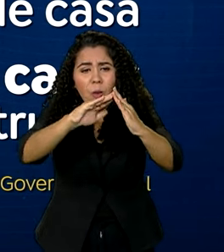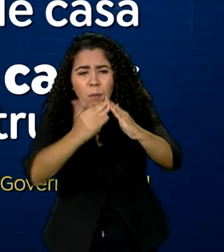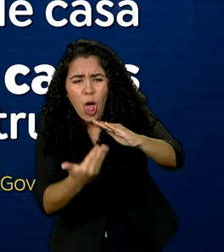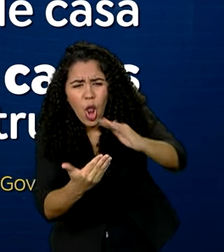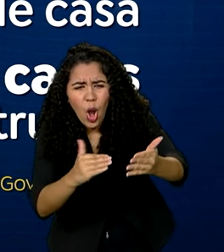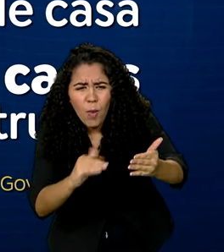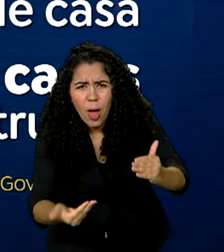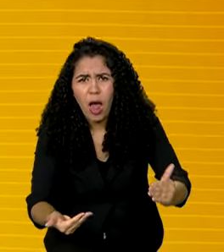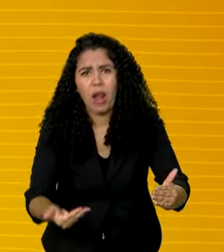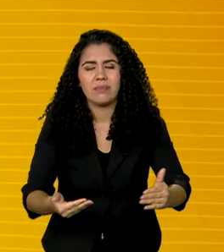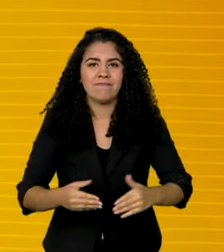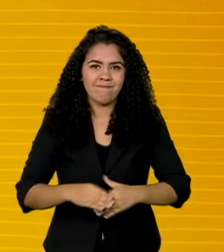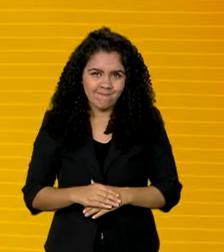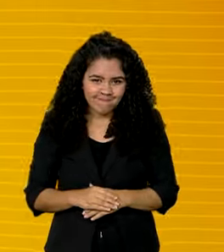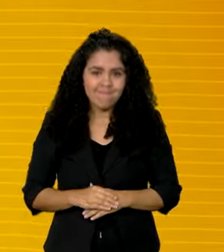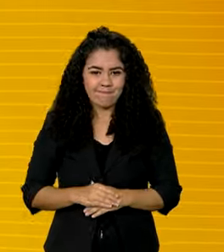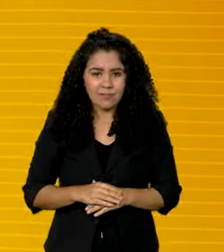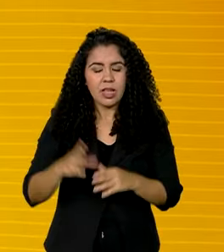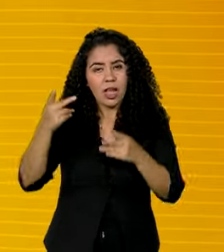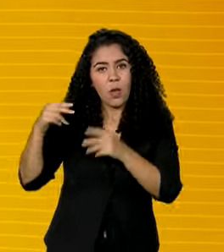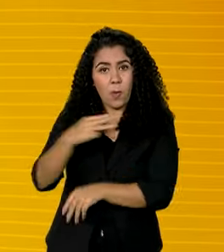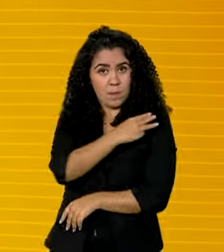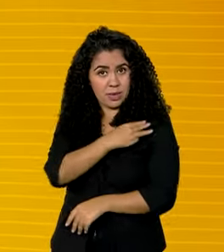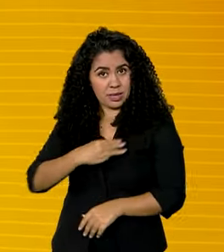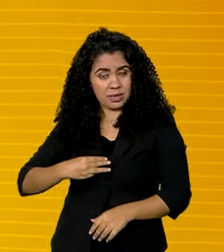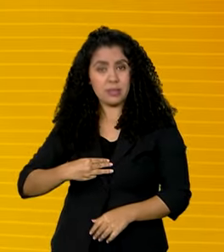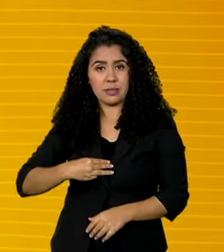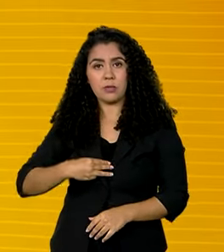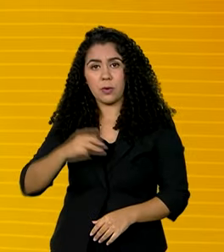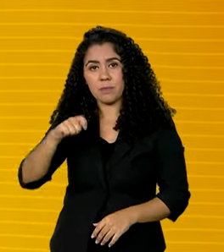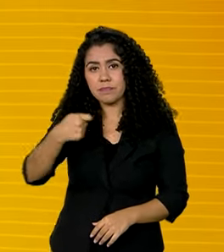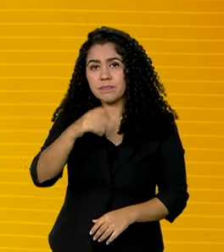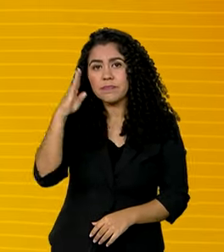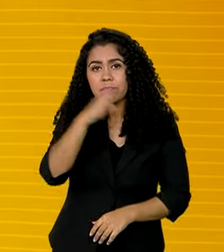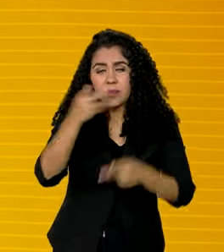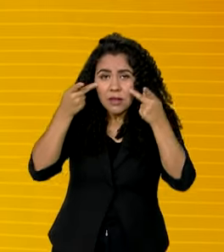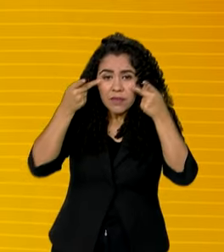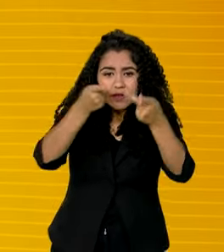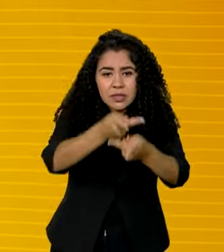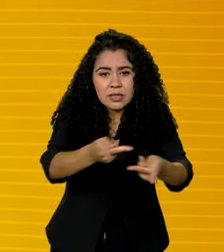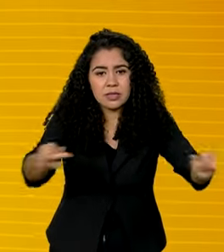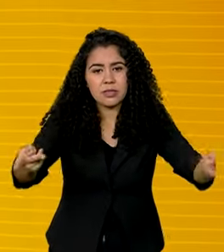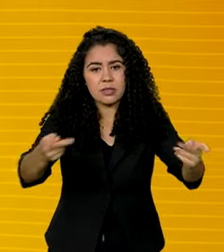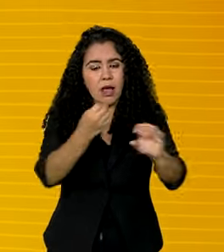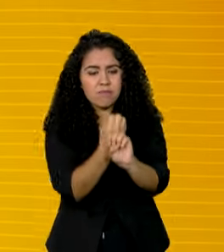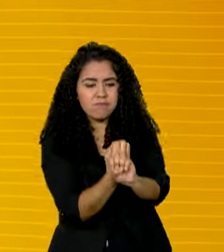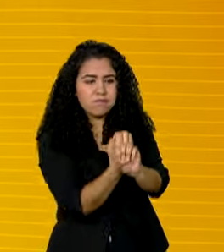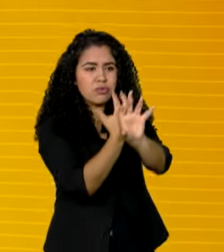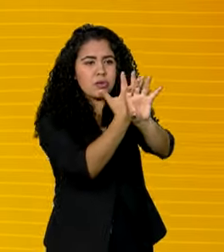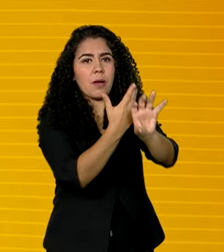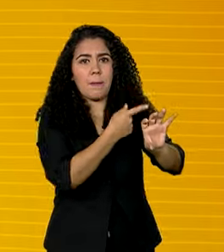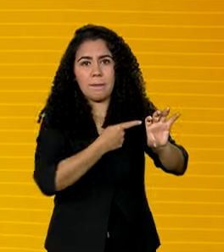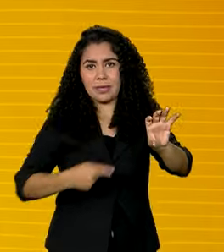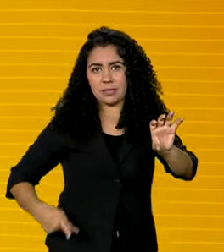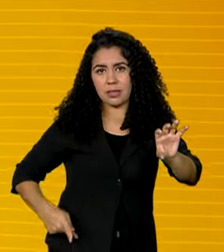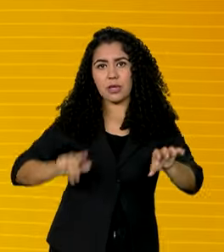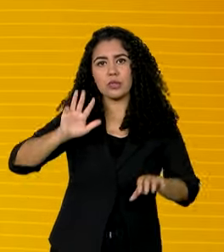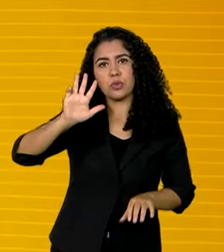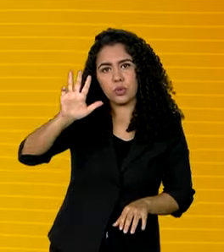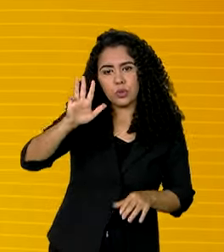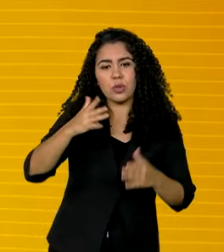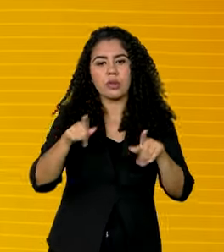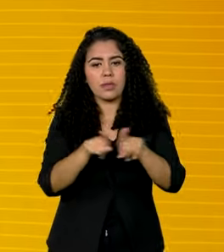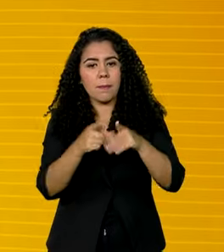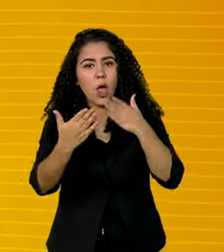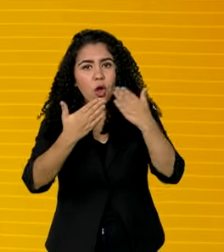destruídas. Durante uma visita, o ministro Paulo Pimenta fez uma chamada de vídeo com o presidente Lula, que conversou com o